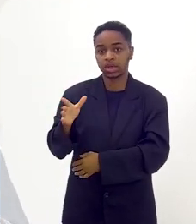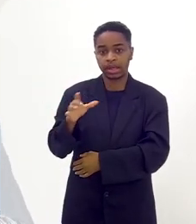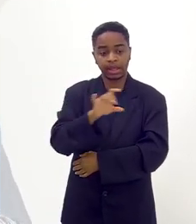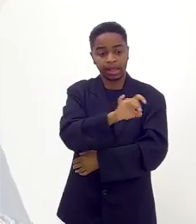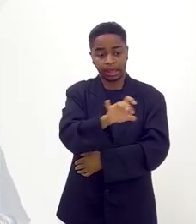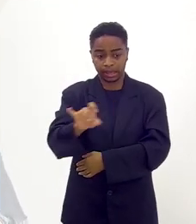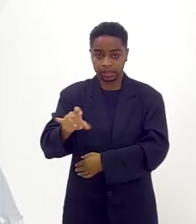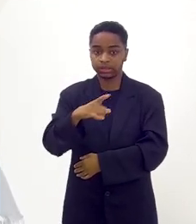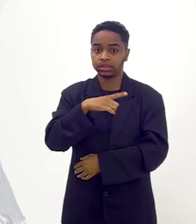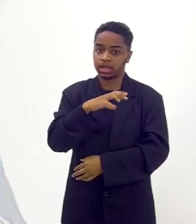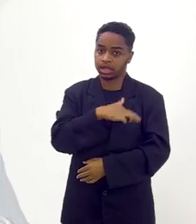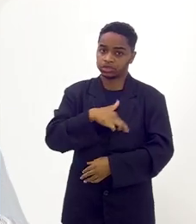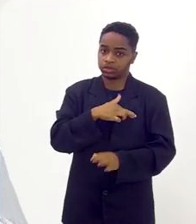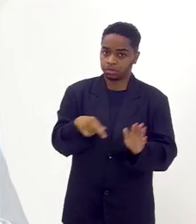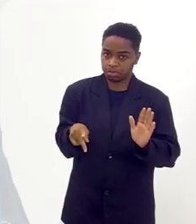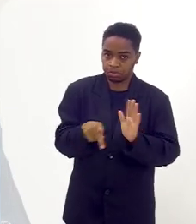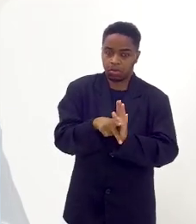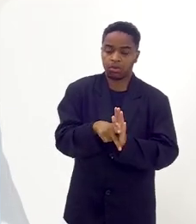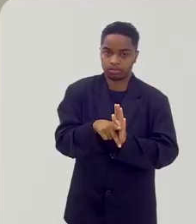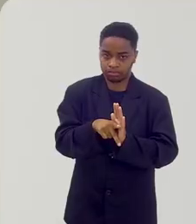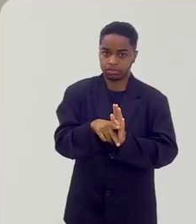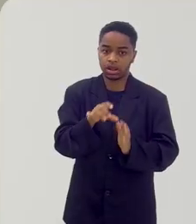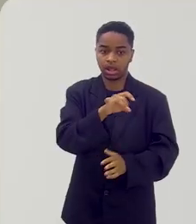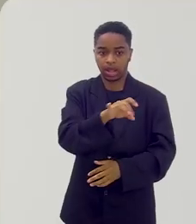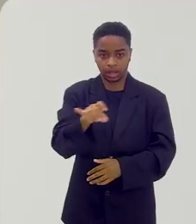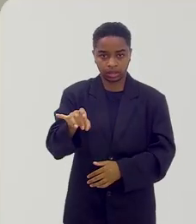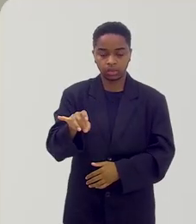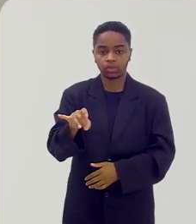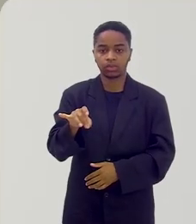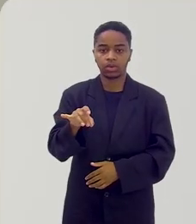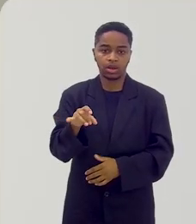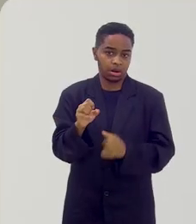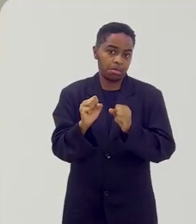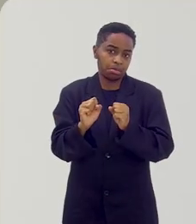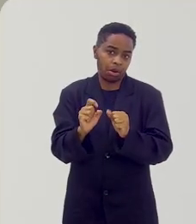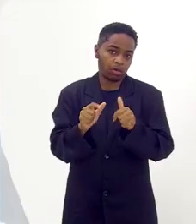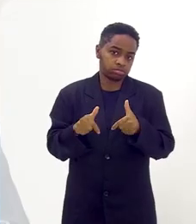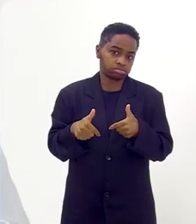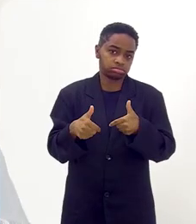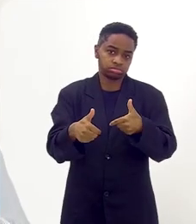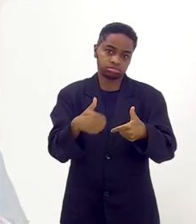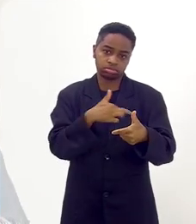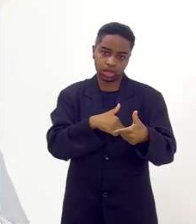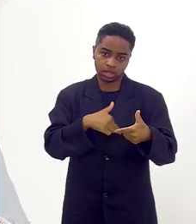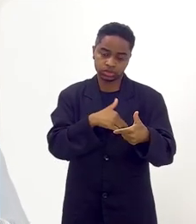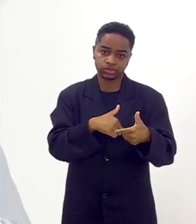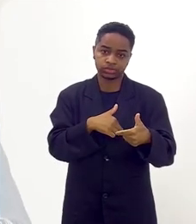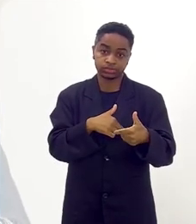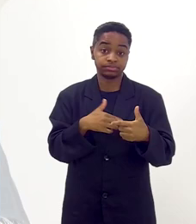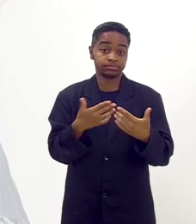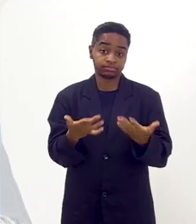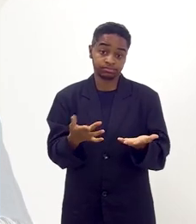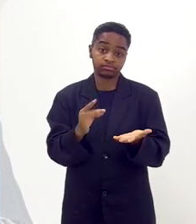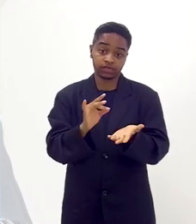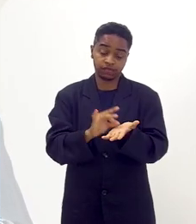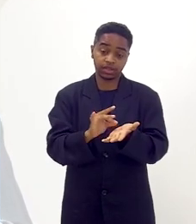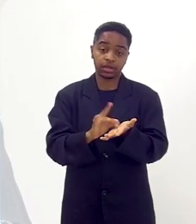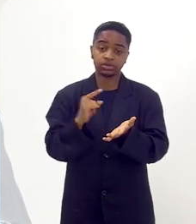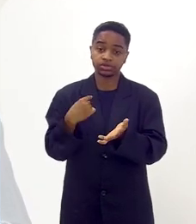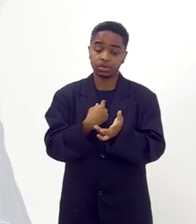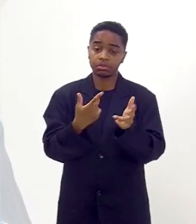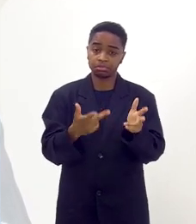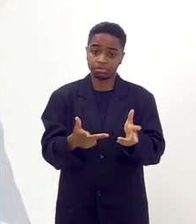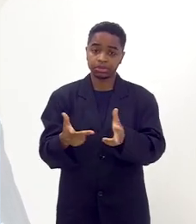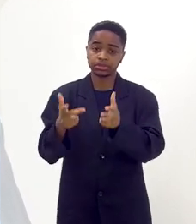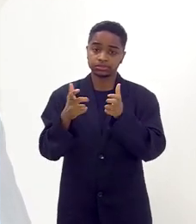de falar. Cada qual pode ter a sua religião, cada qual pode praticar a sua religião. É verdade